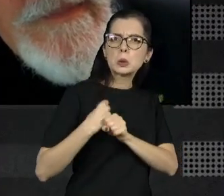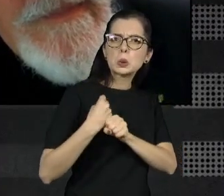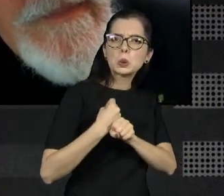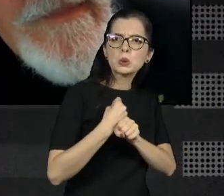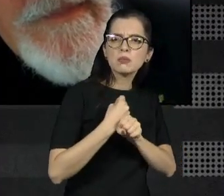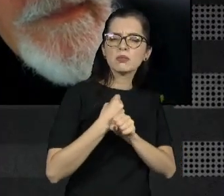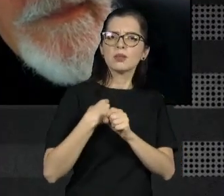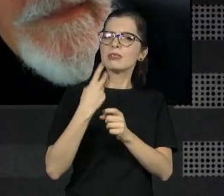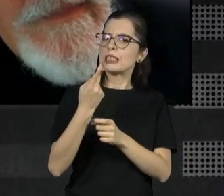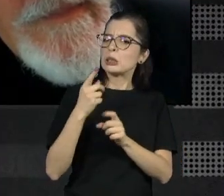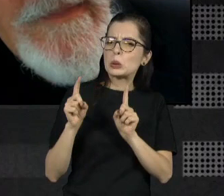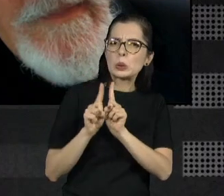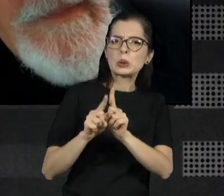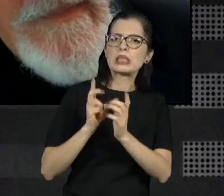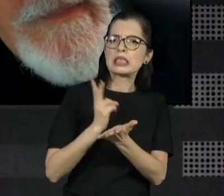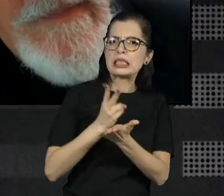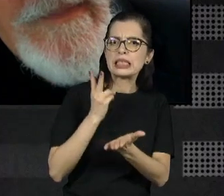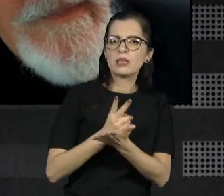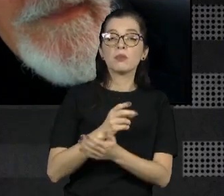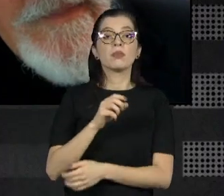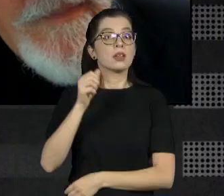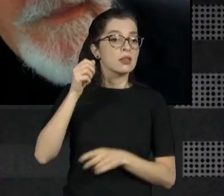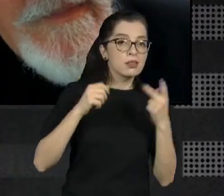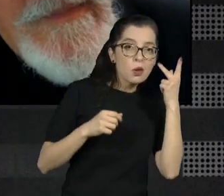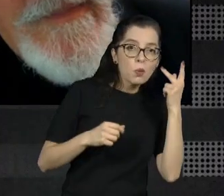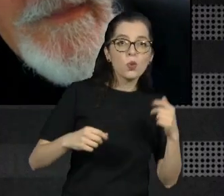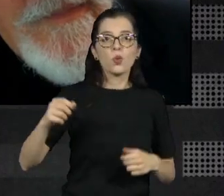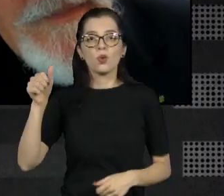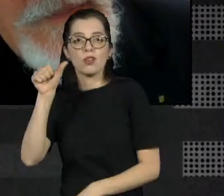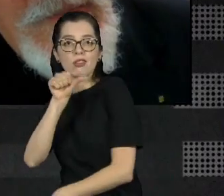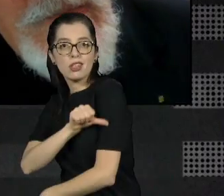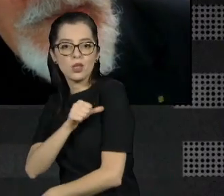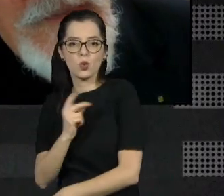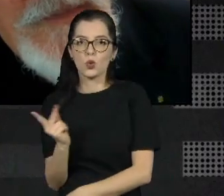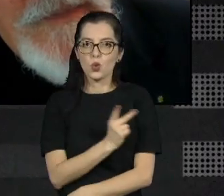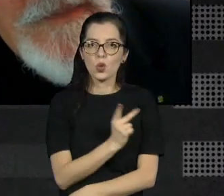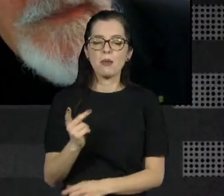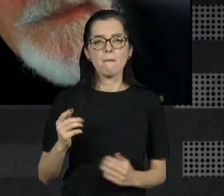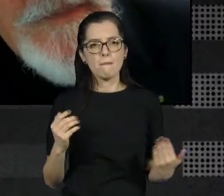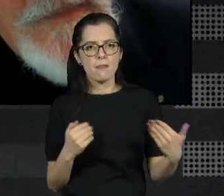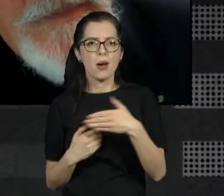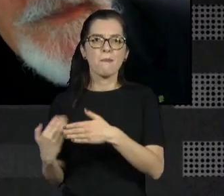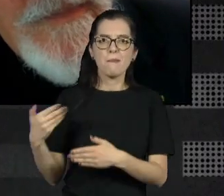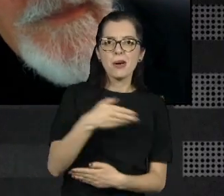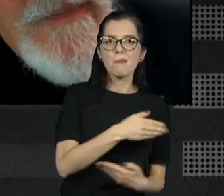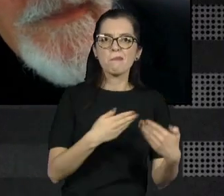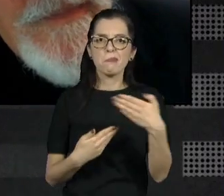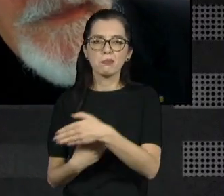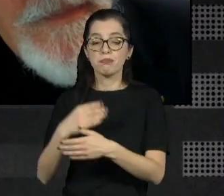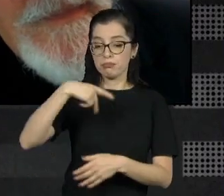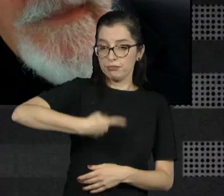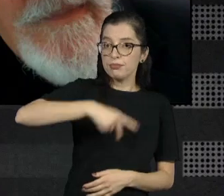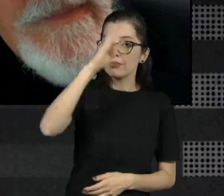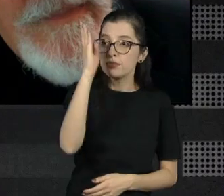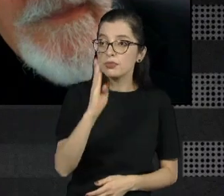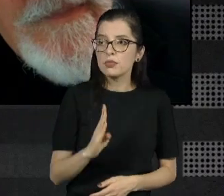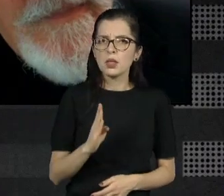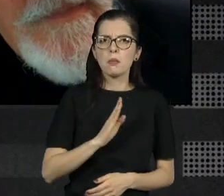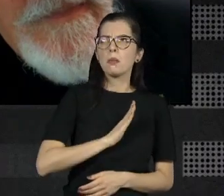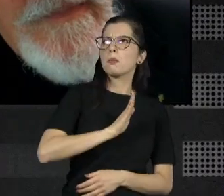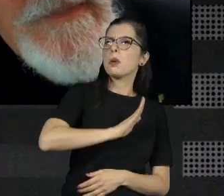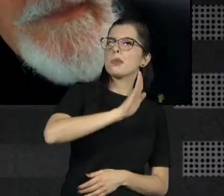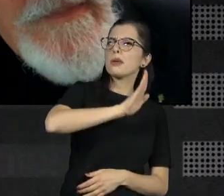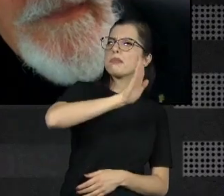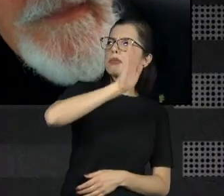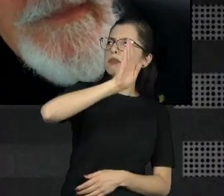Paulo, a temporada do Rio, depois percorrendo esse país inteiro, foi uma época